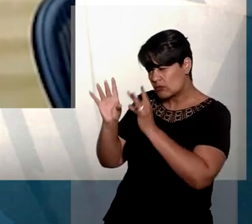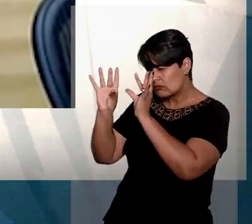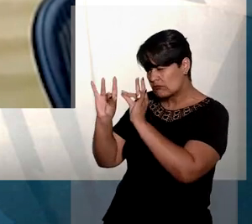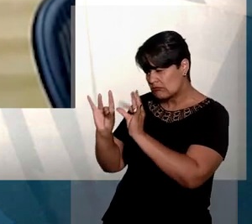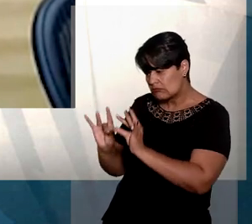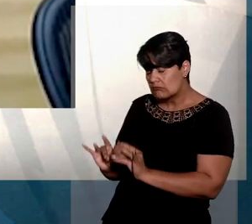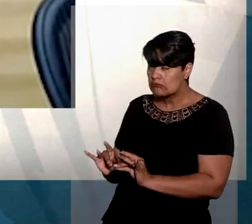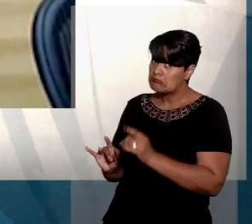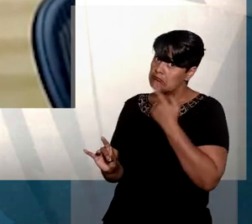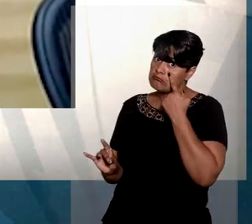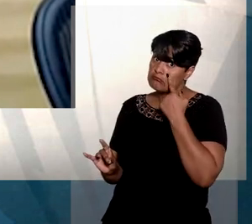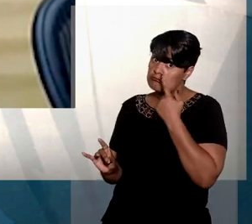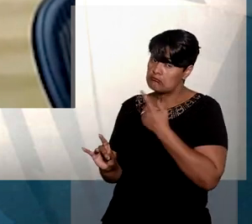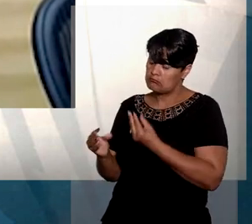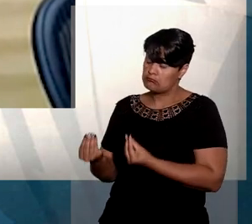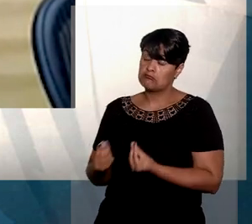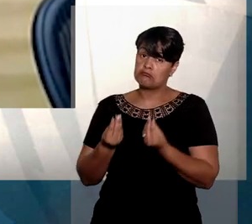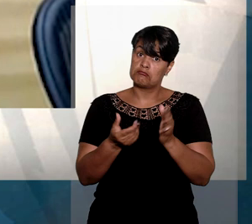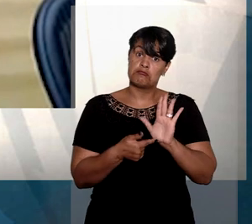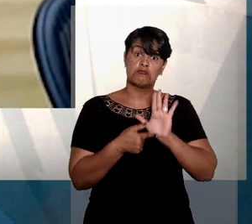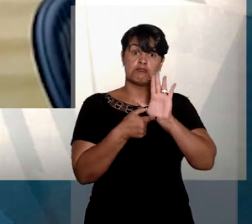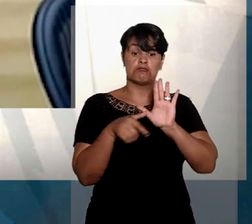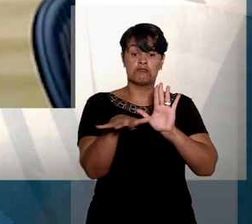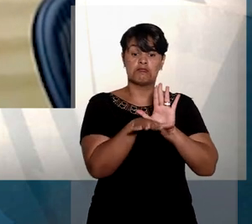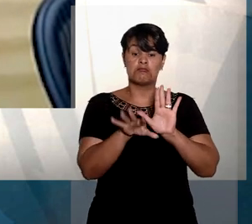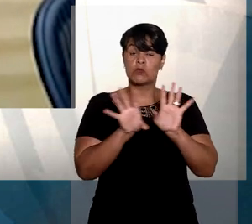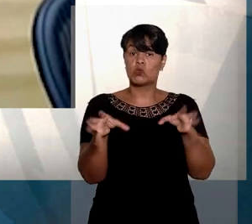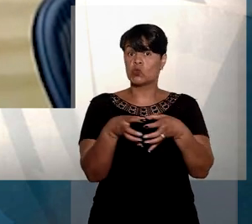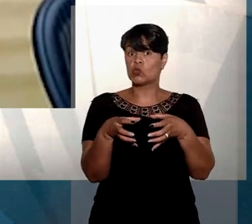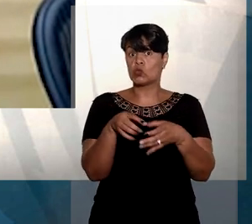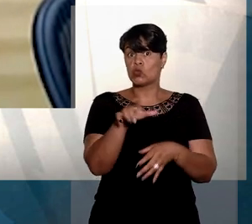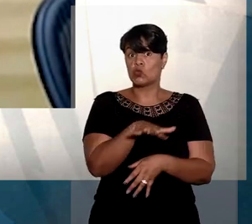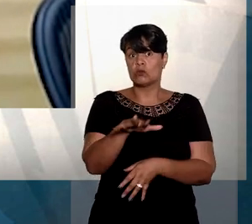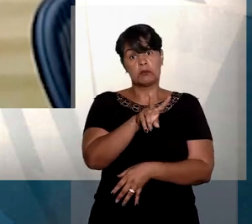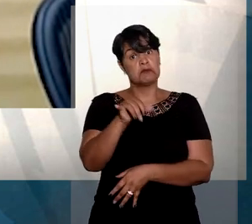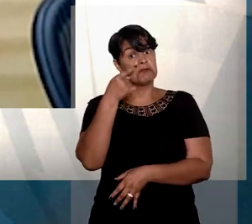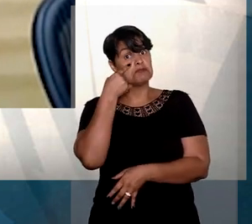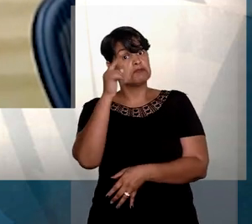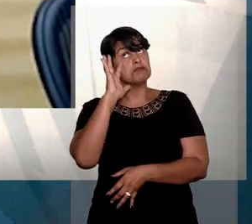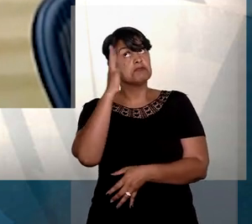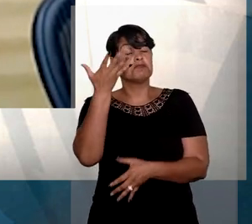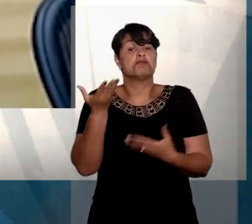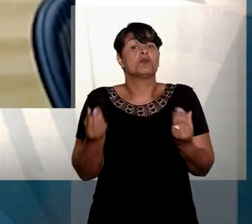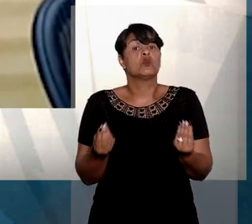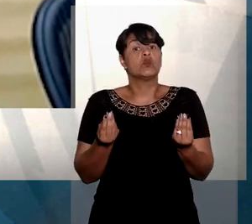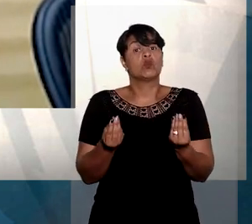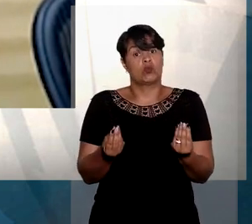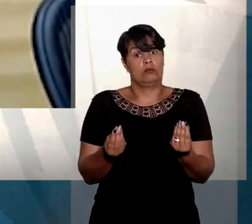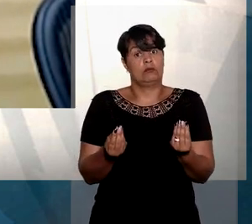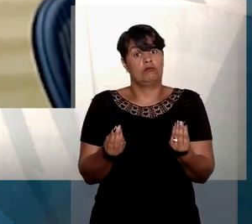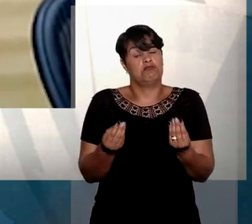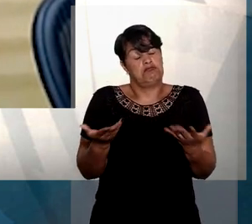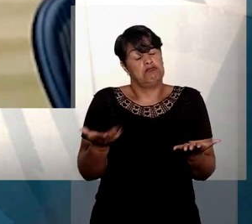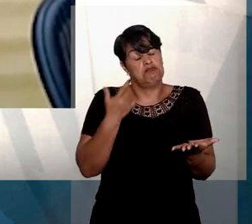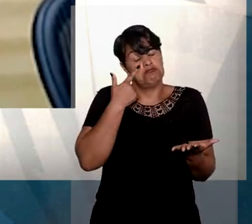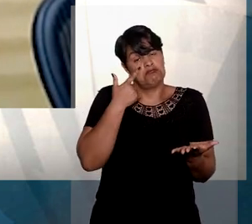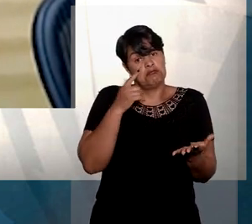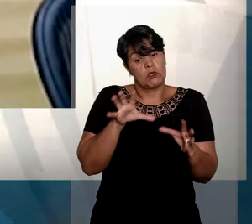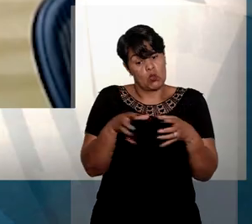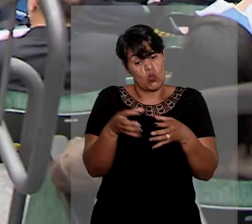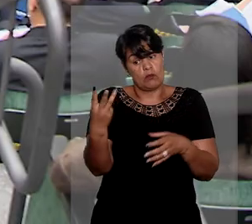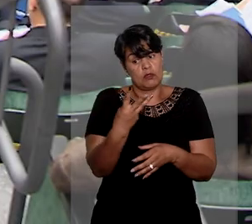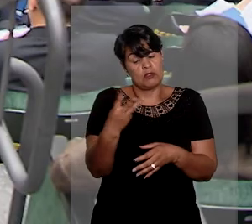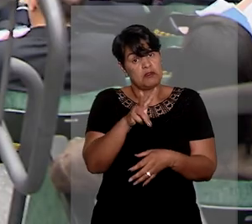submeter a questão à consideração da terceira sessão onde esses recursos especiais serão